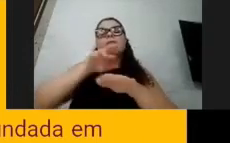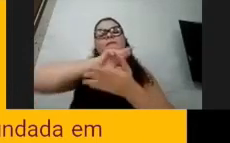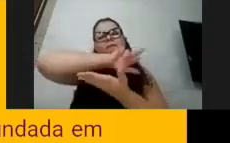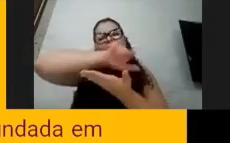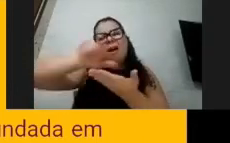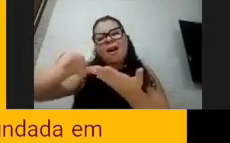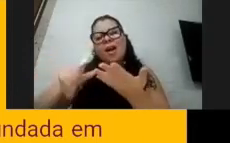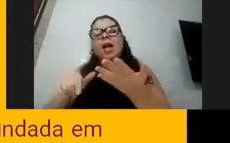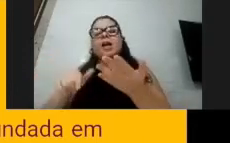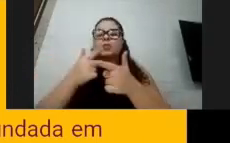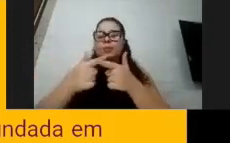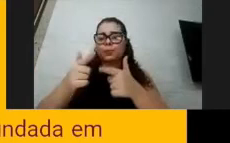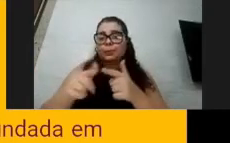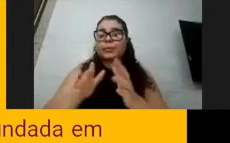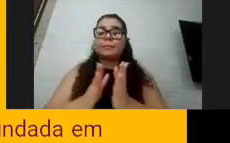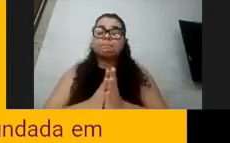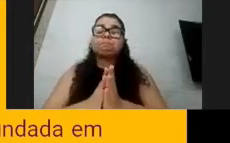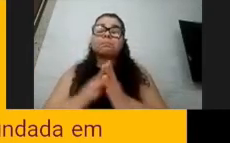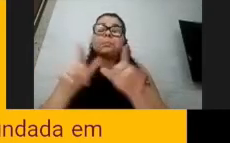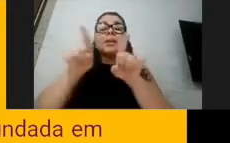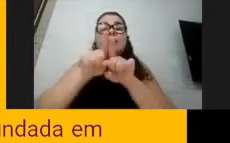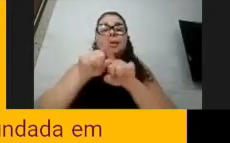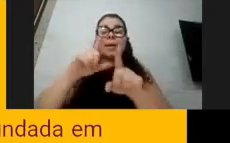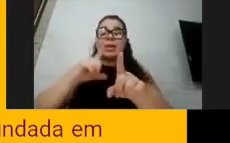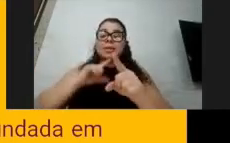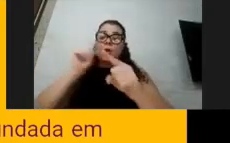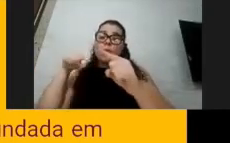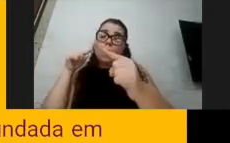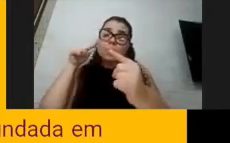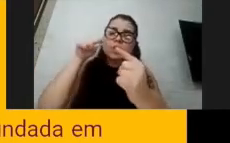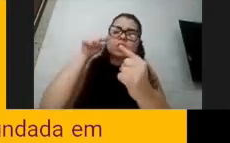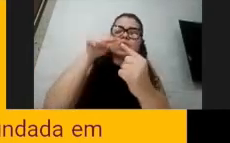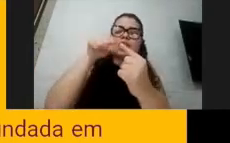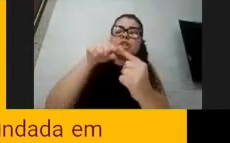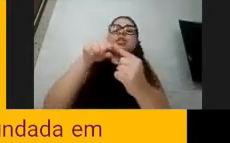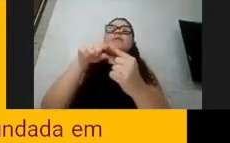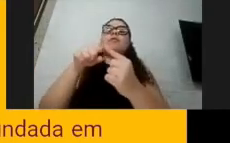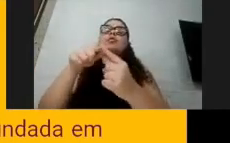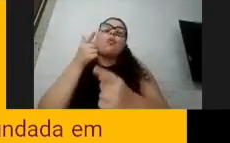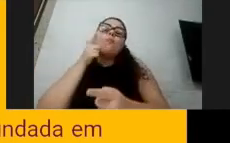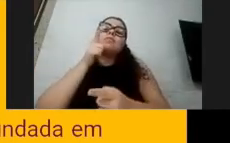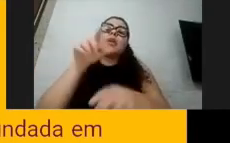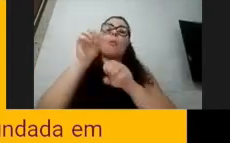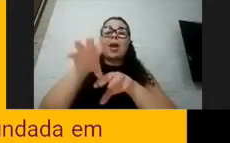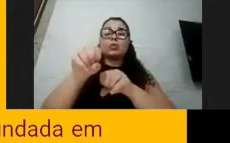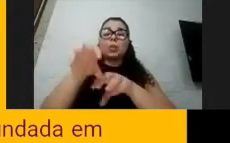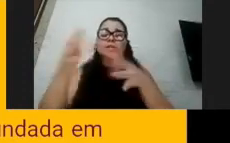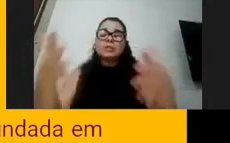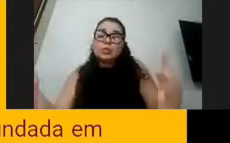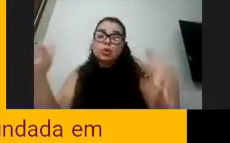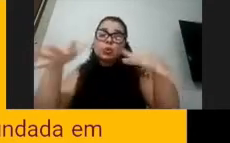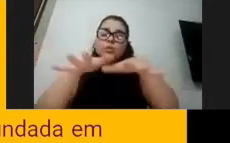Tem como um outro objetivo finalístico atuar para a educação integral e inclusiva e, em geral, esses projetos estão aí